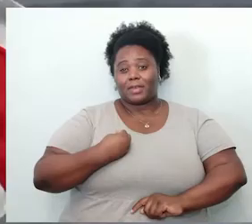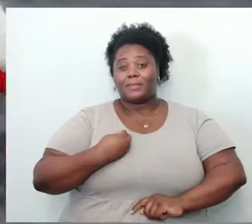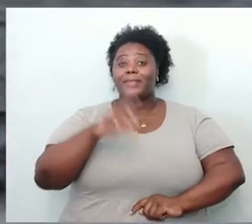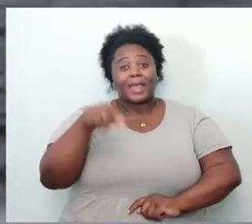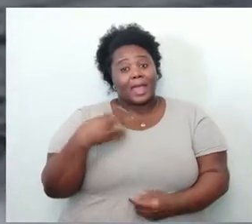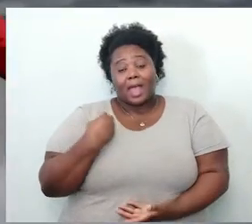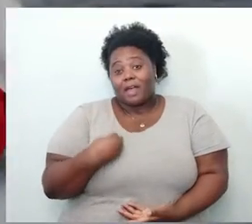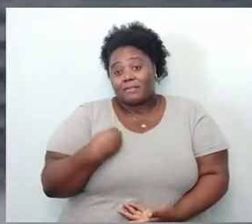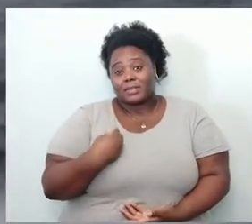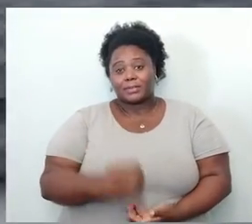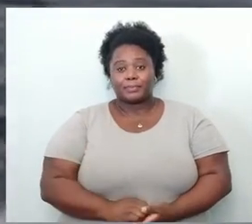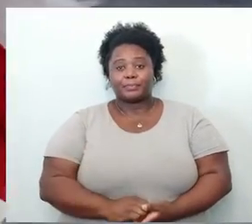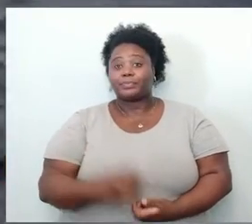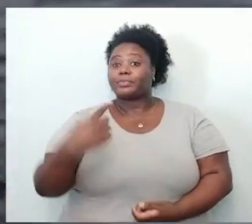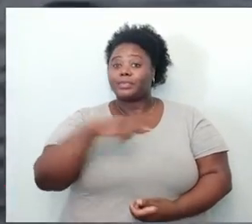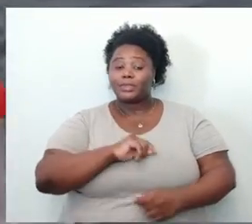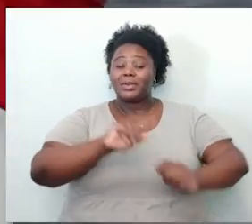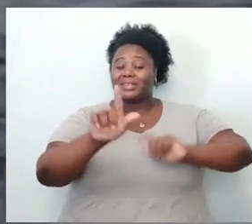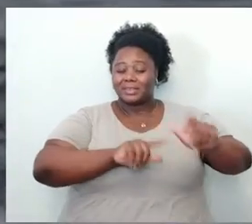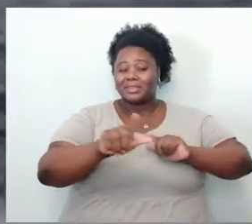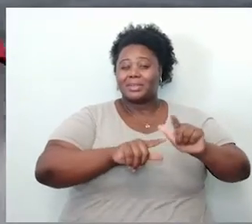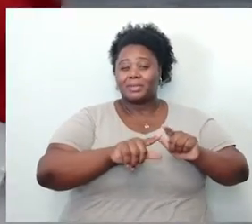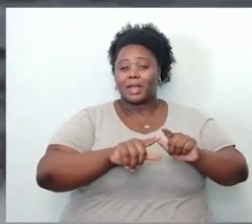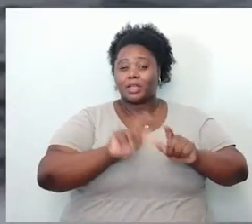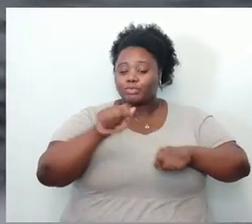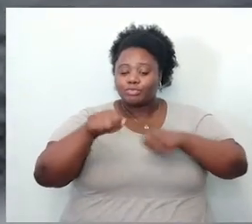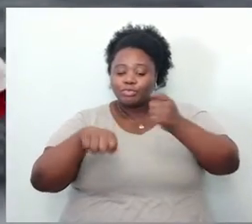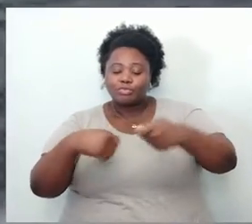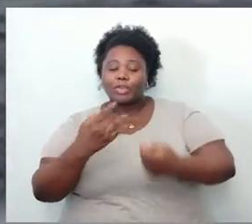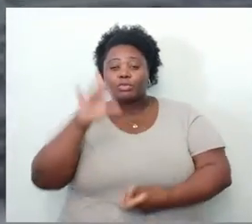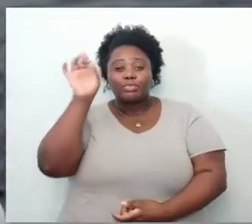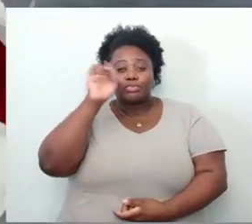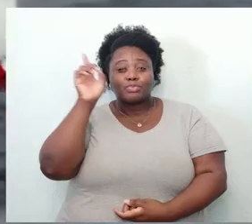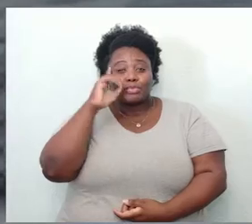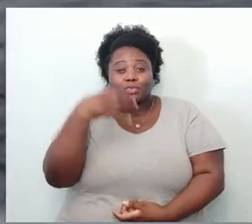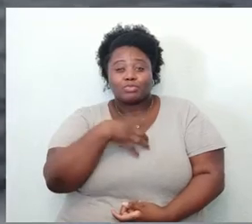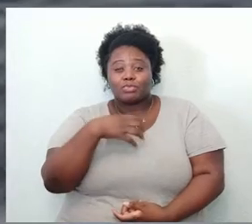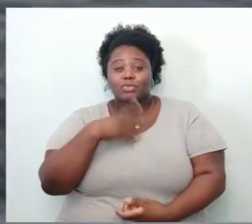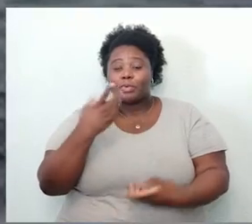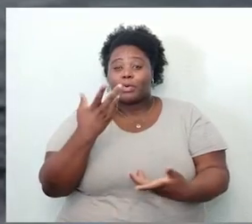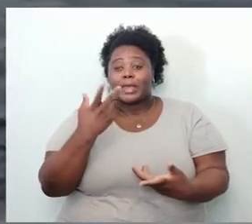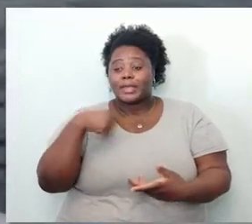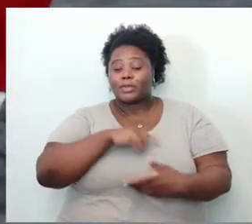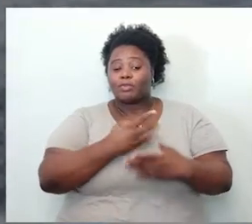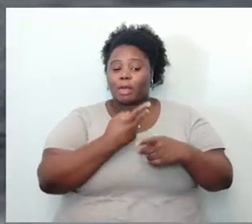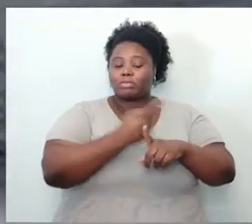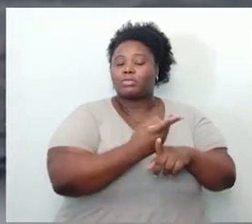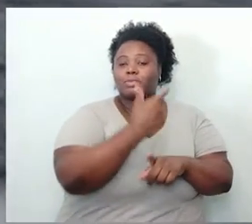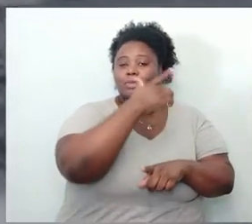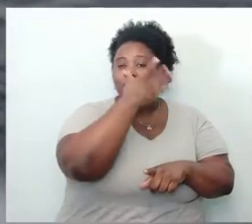É a vida que estamos trabalhando nos gestos diários, na maneira como abordamos o outro,